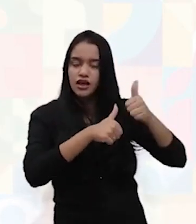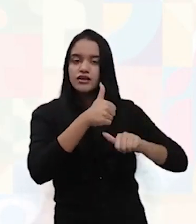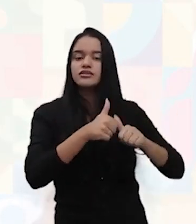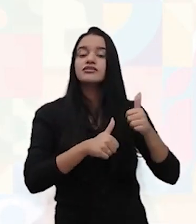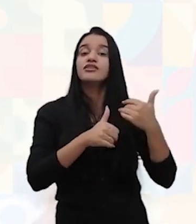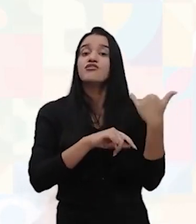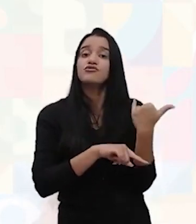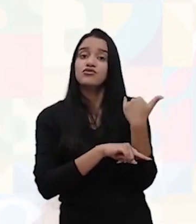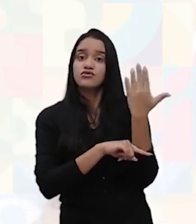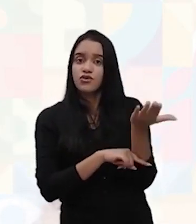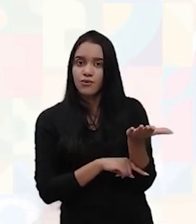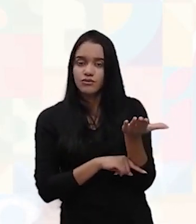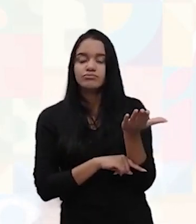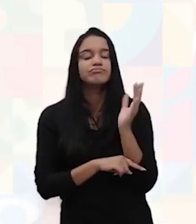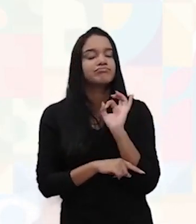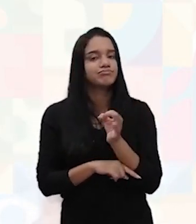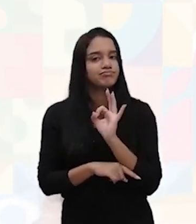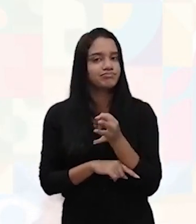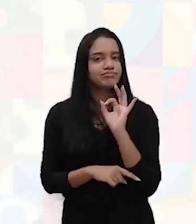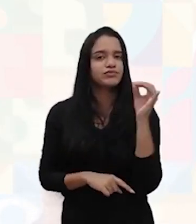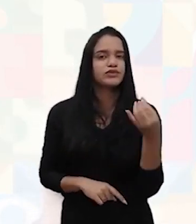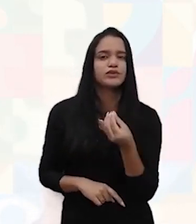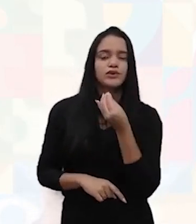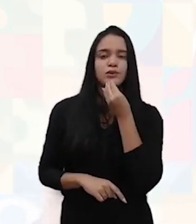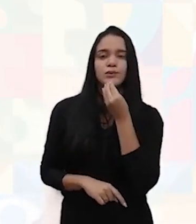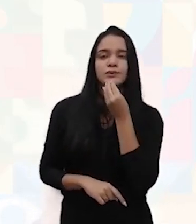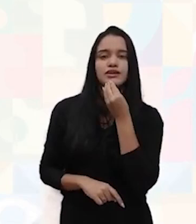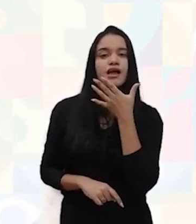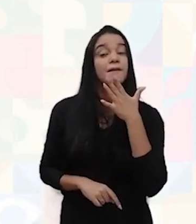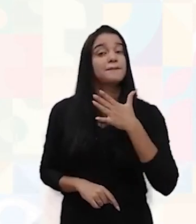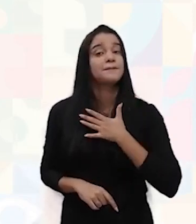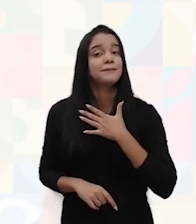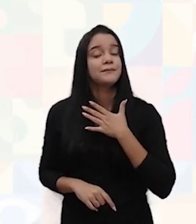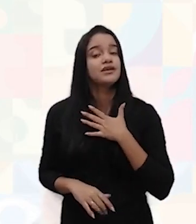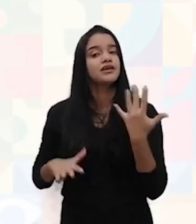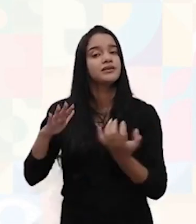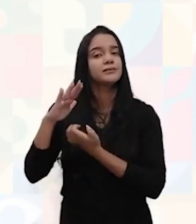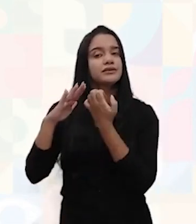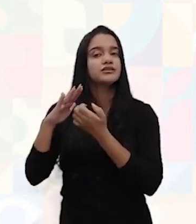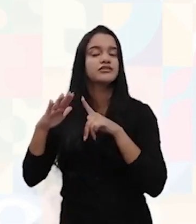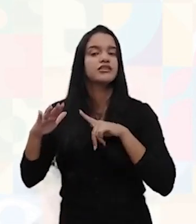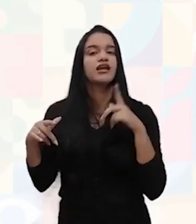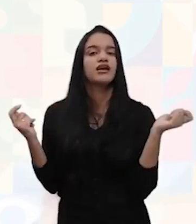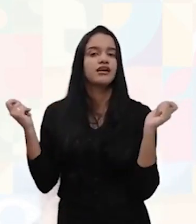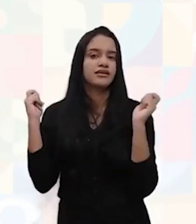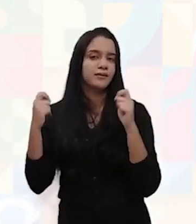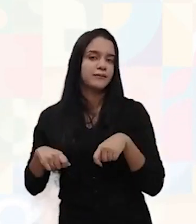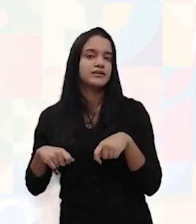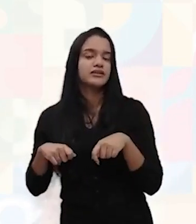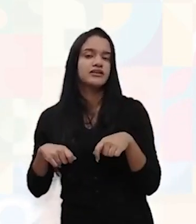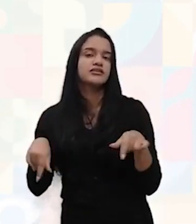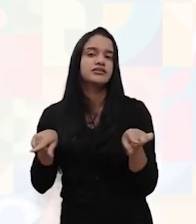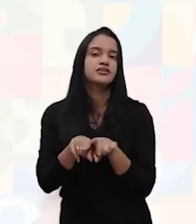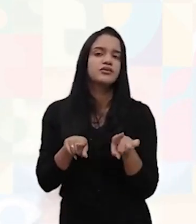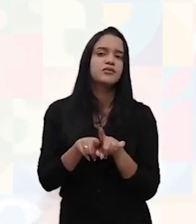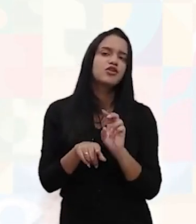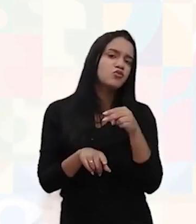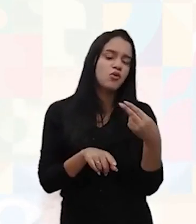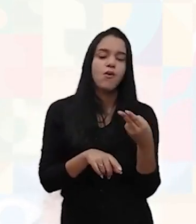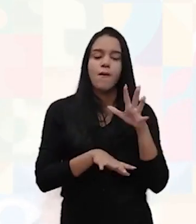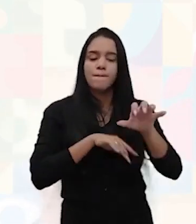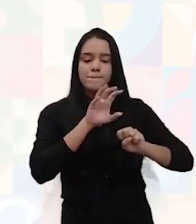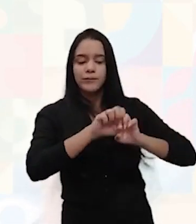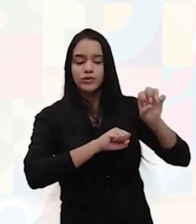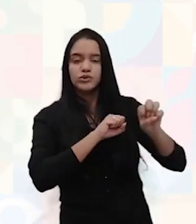externa. Quais são as oportunidades que a minha empresa tem a capacidade de pegar ou de buscar no mercado?